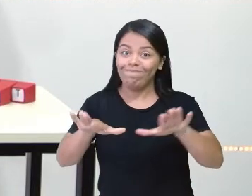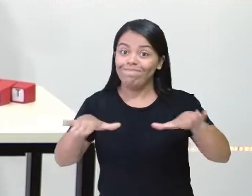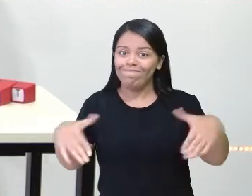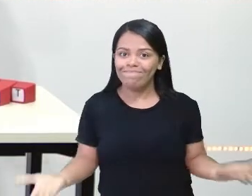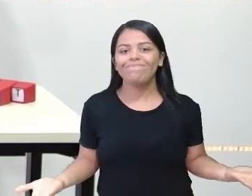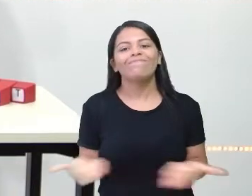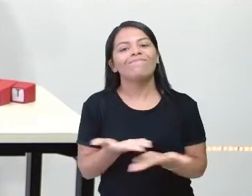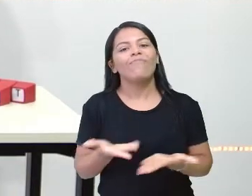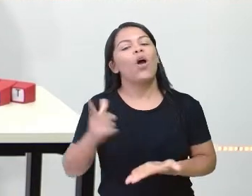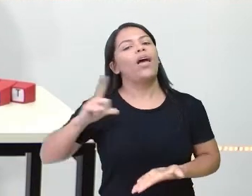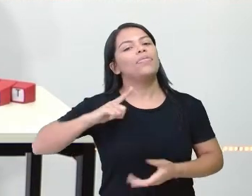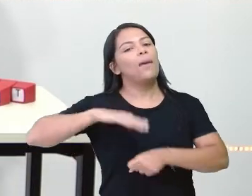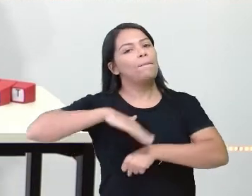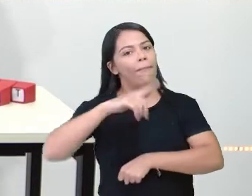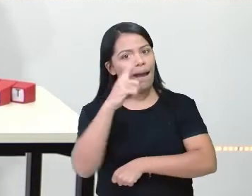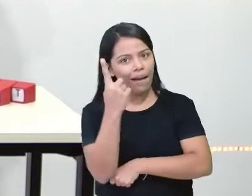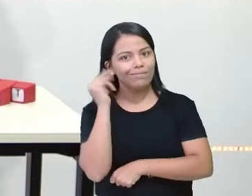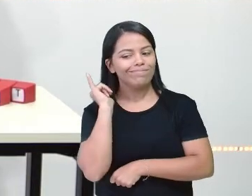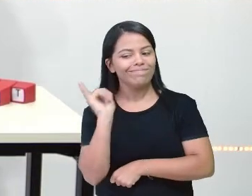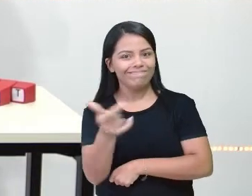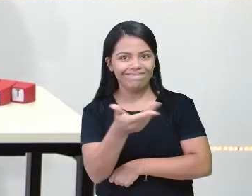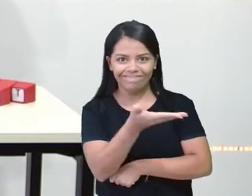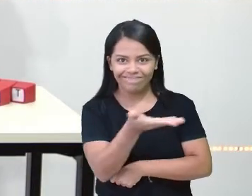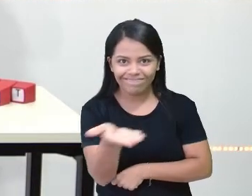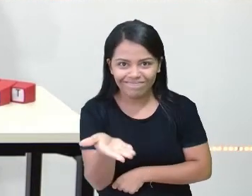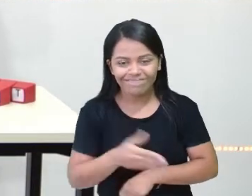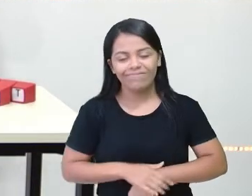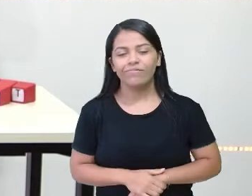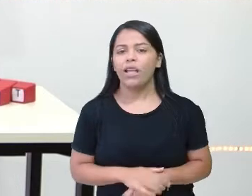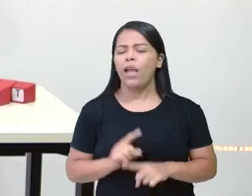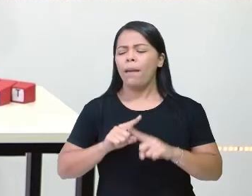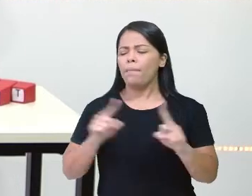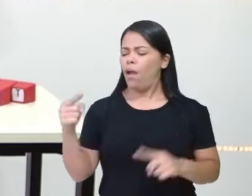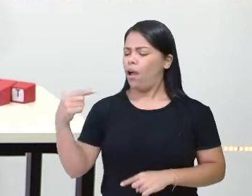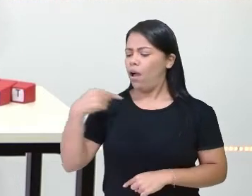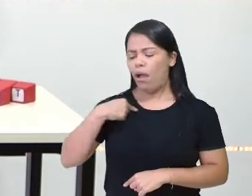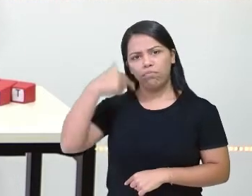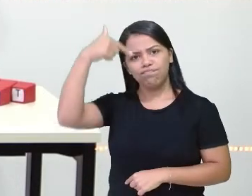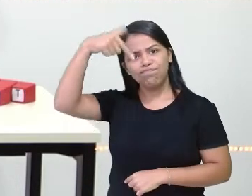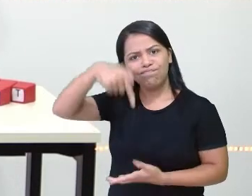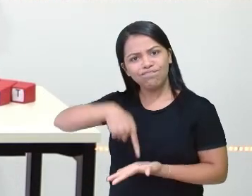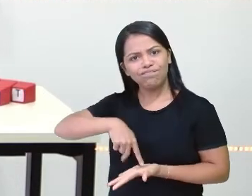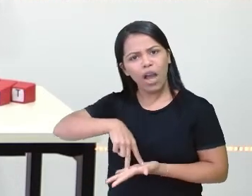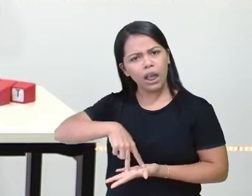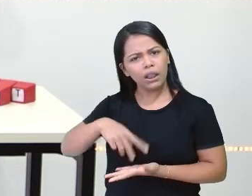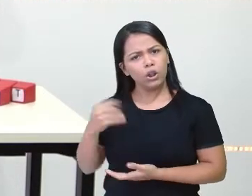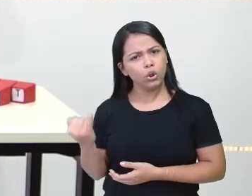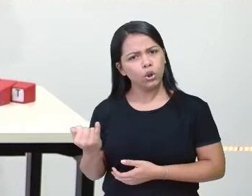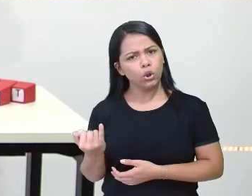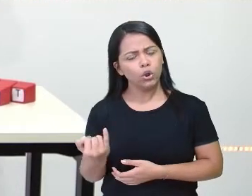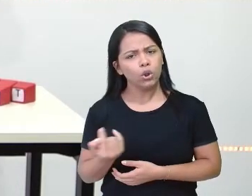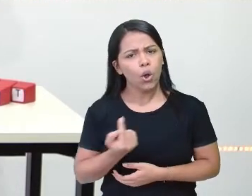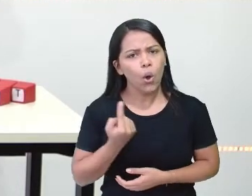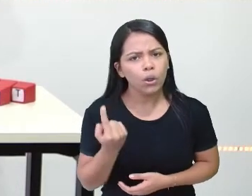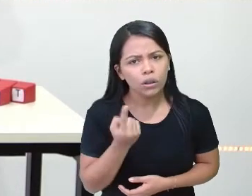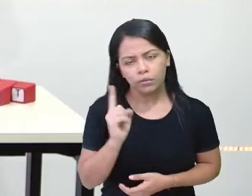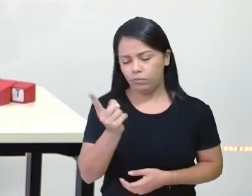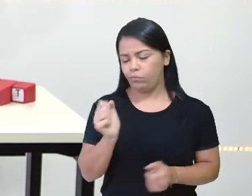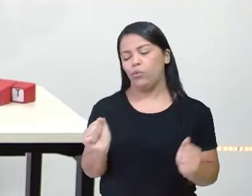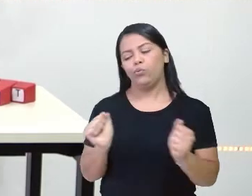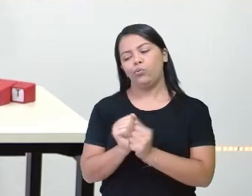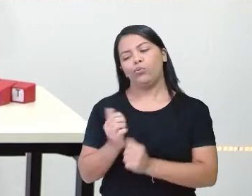tem mais um conto para você. Mas eu não estou aqui só, não. Eu estou com minha parceira